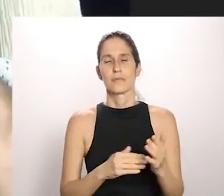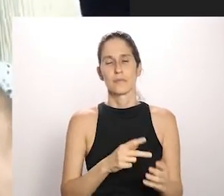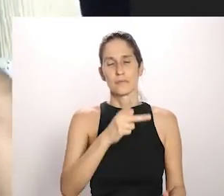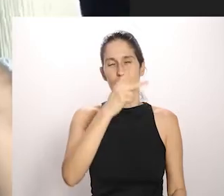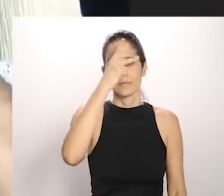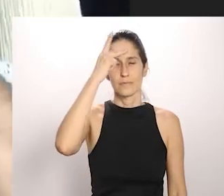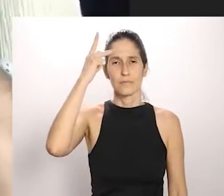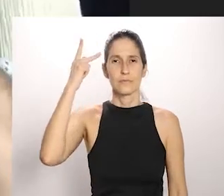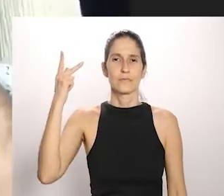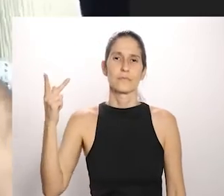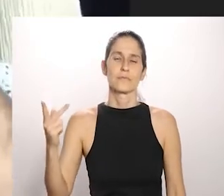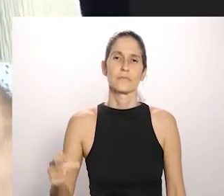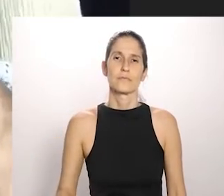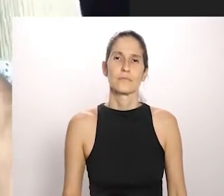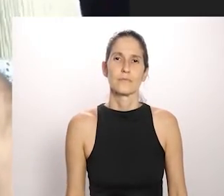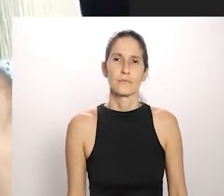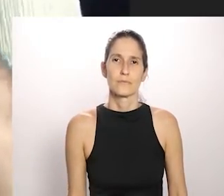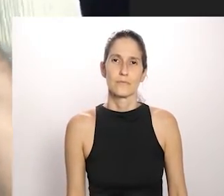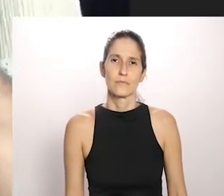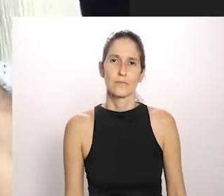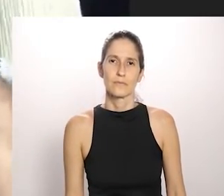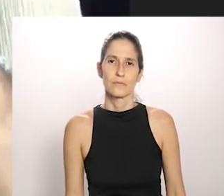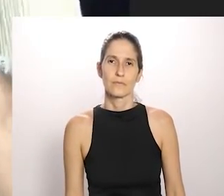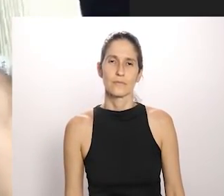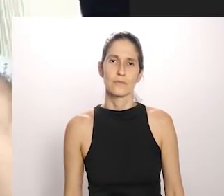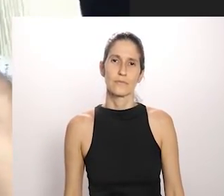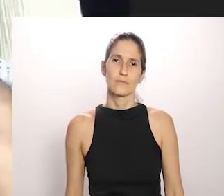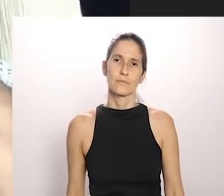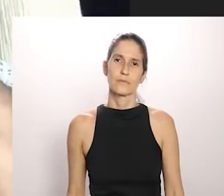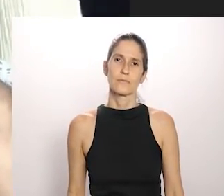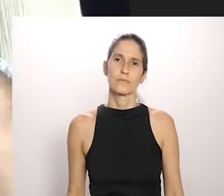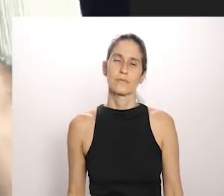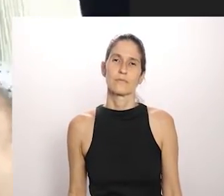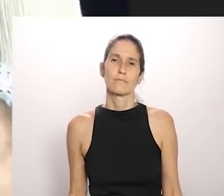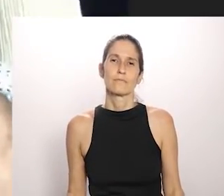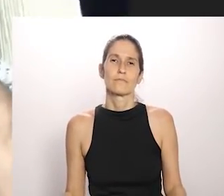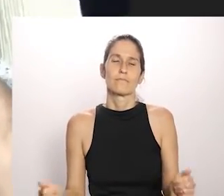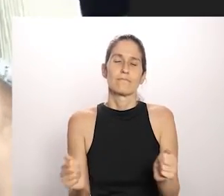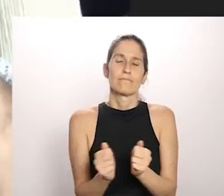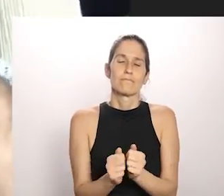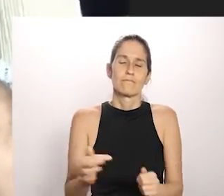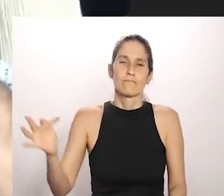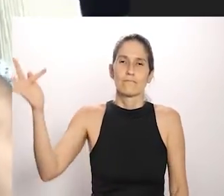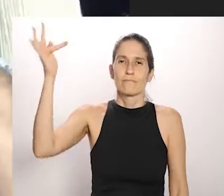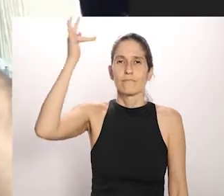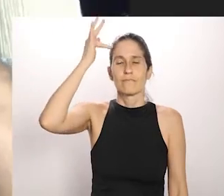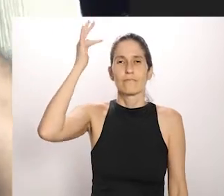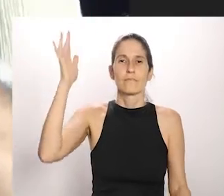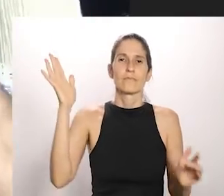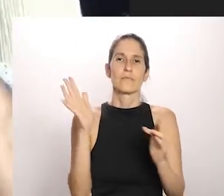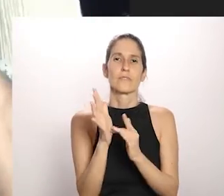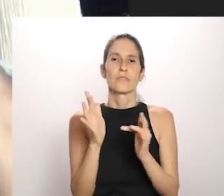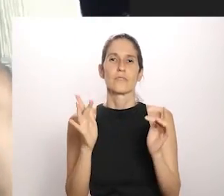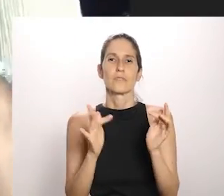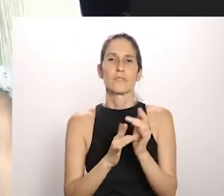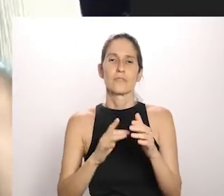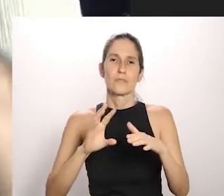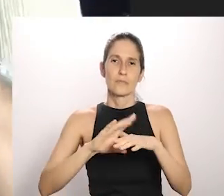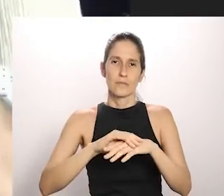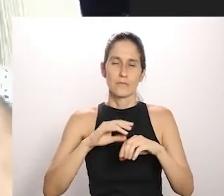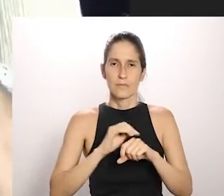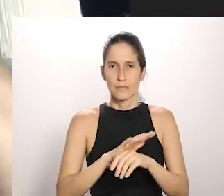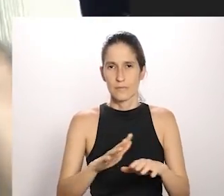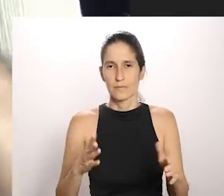abração para o povo, com nossa fé em Jesus, em breve,